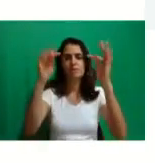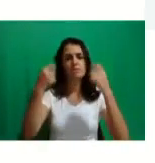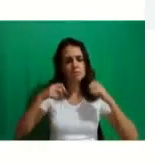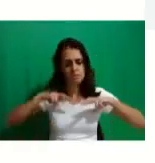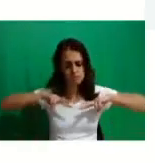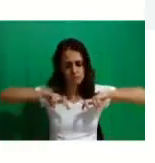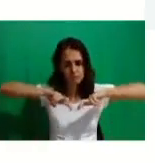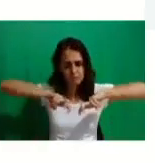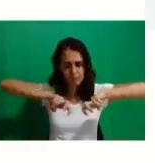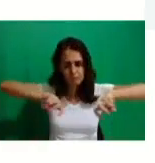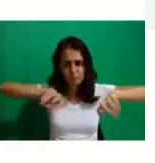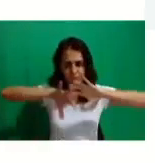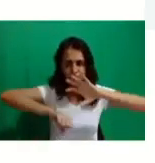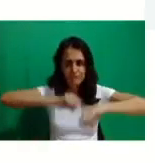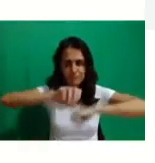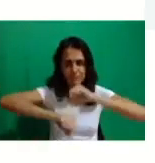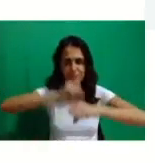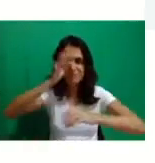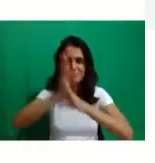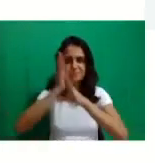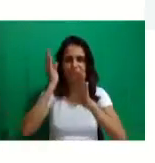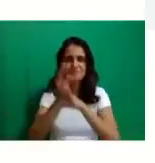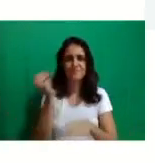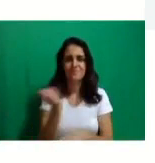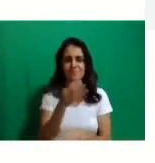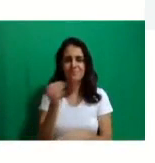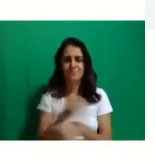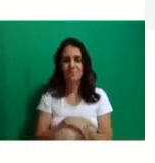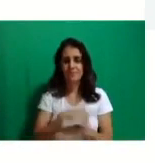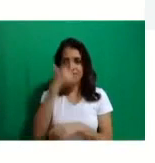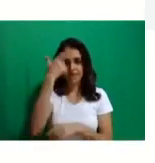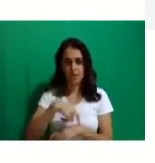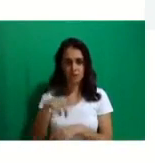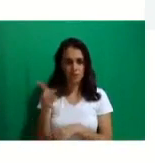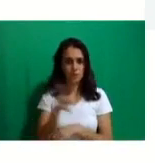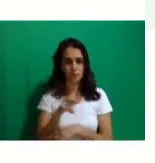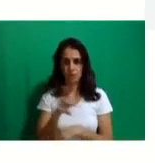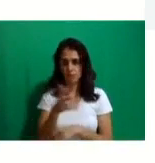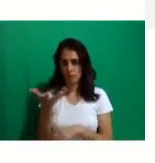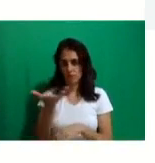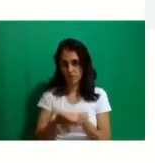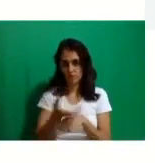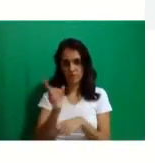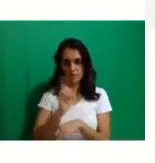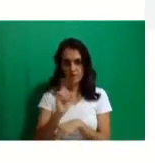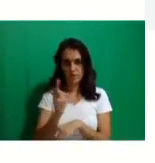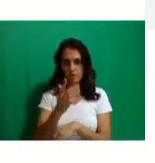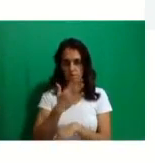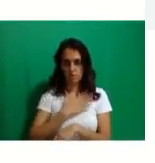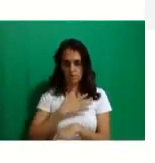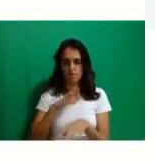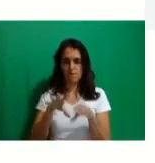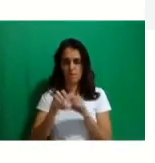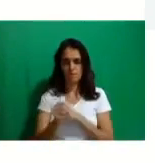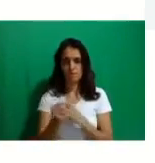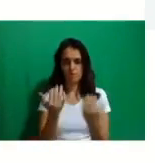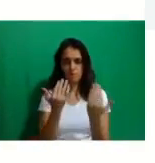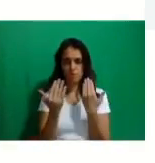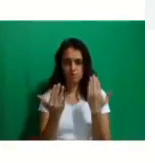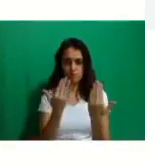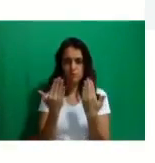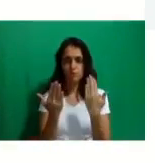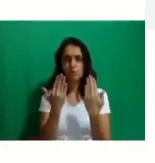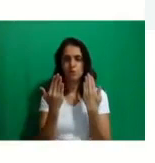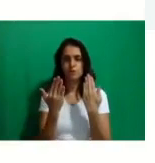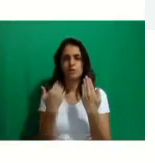tecnologia, não é, Mari? Eu não sou professora de tecnologia de vocês, não. A minha formação é em psicologia. Eu dou aula para vocês nesse